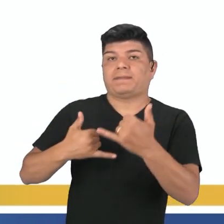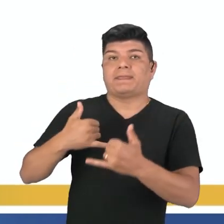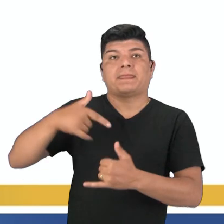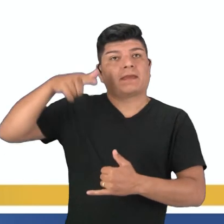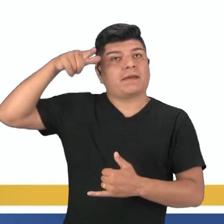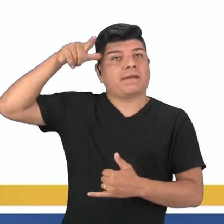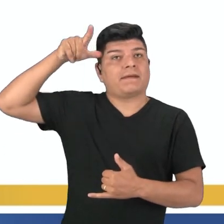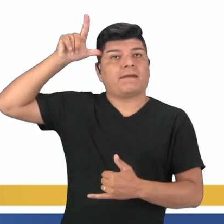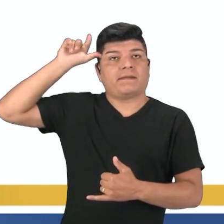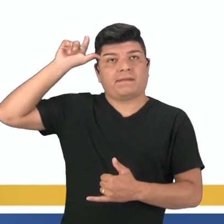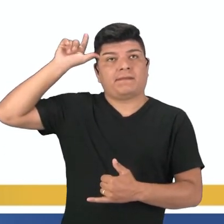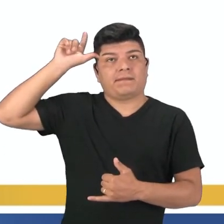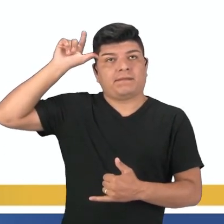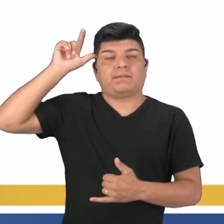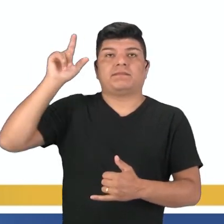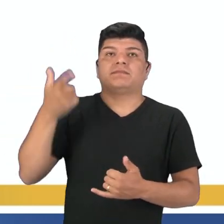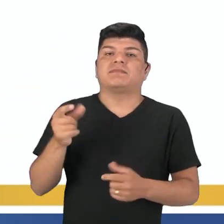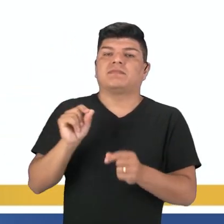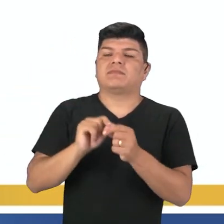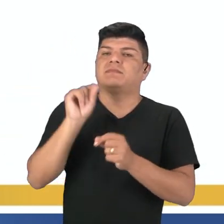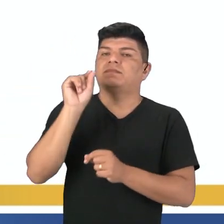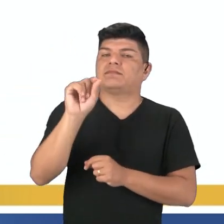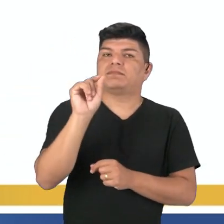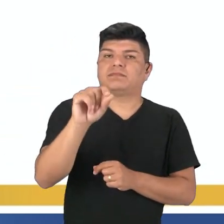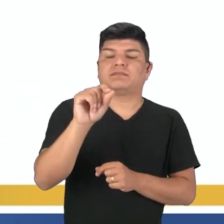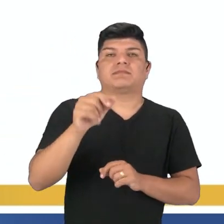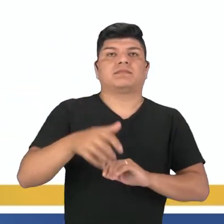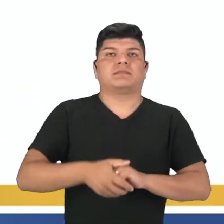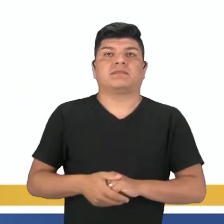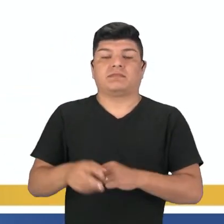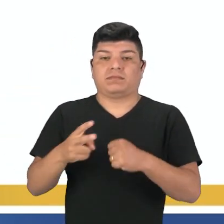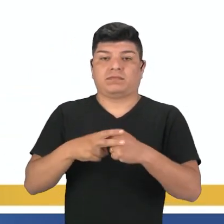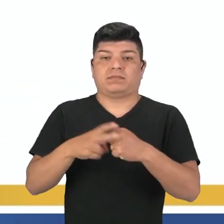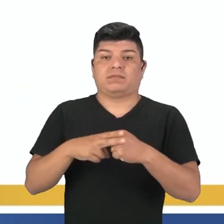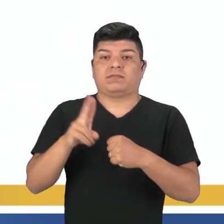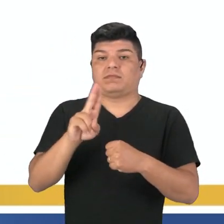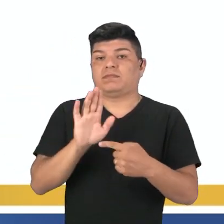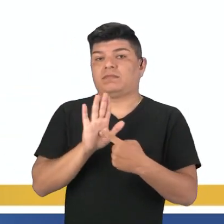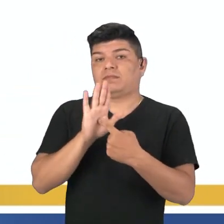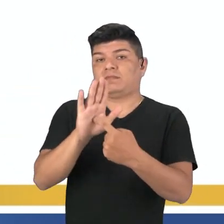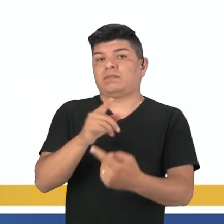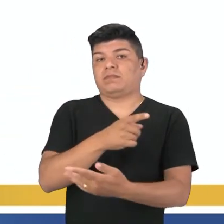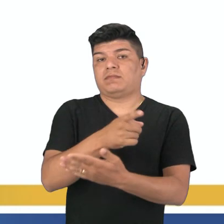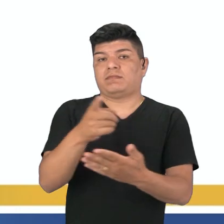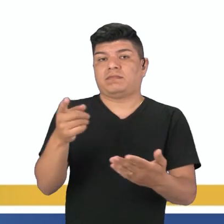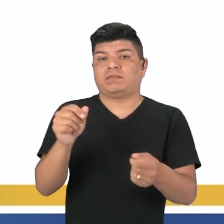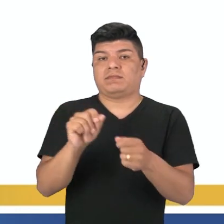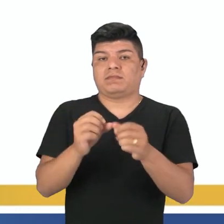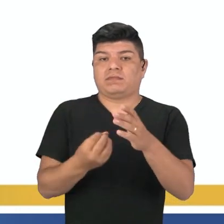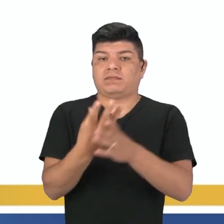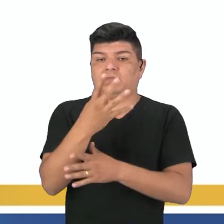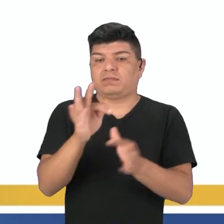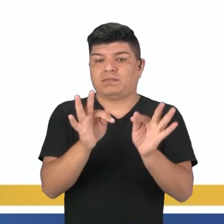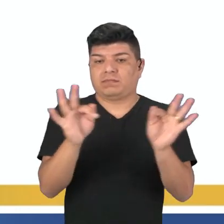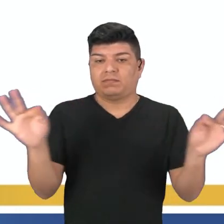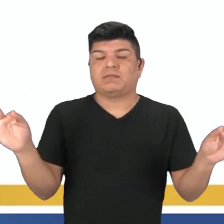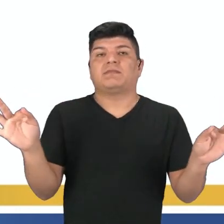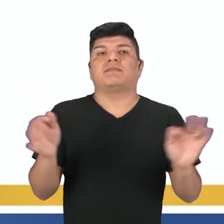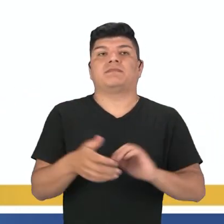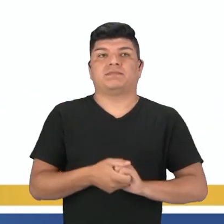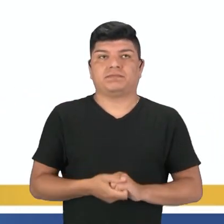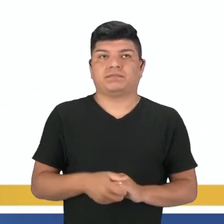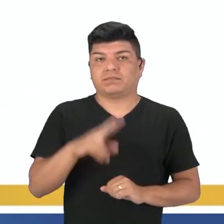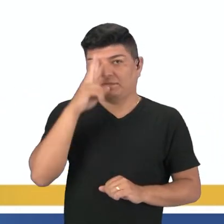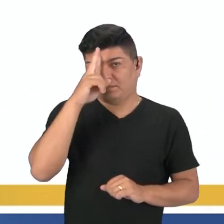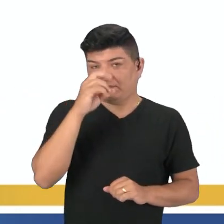O que eles estavam fazendo? Então, vocês vão usar agora os verbos apresentados aí para vocês, para construir frases no PERS contínuos.